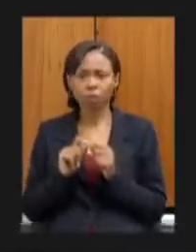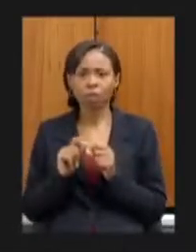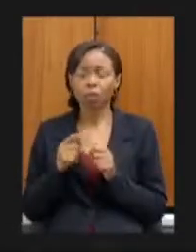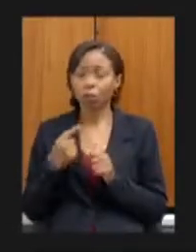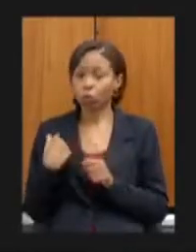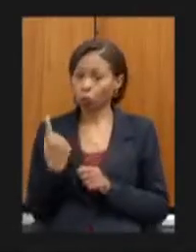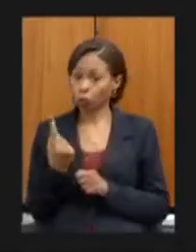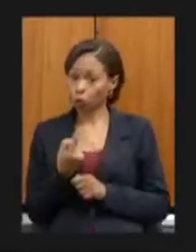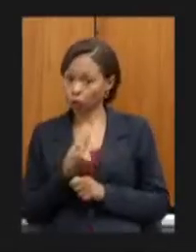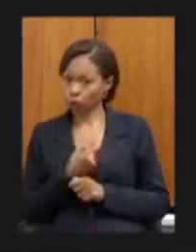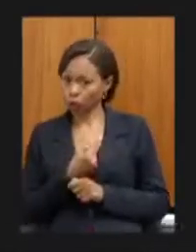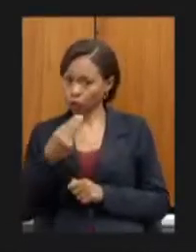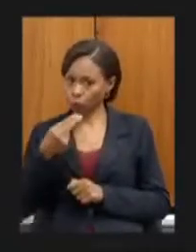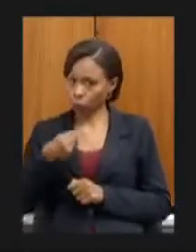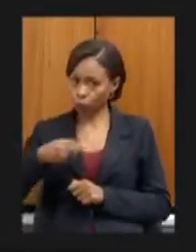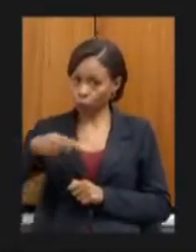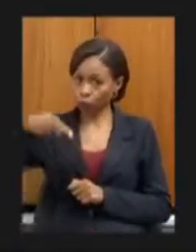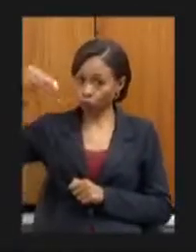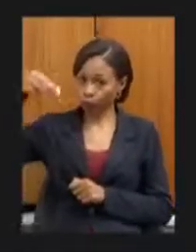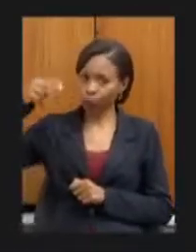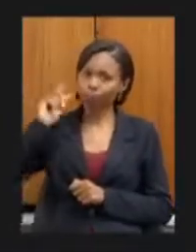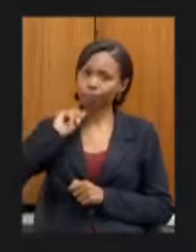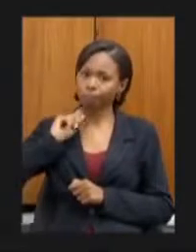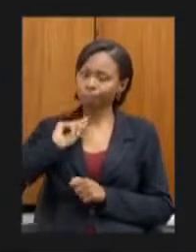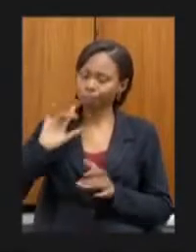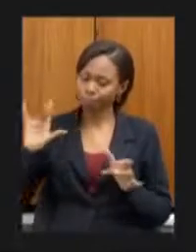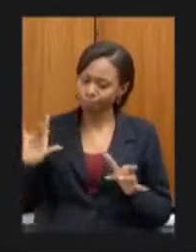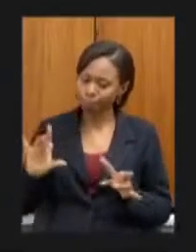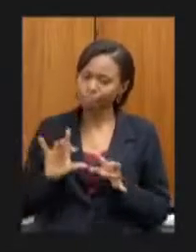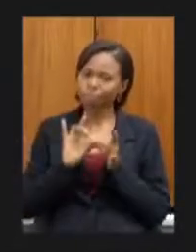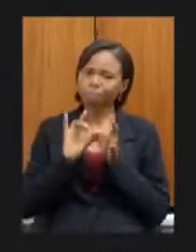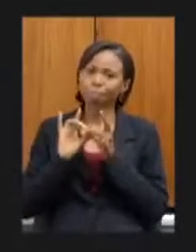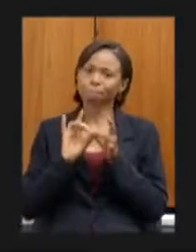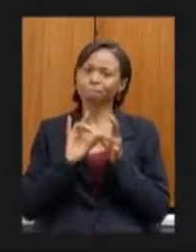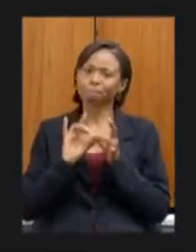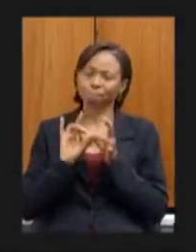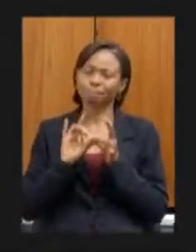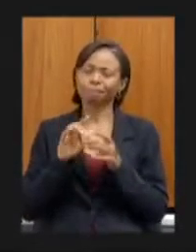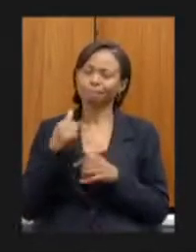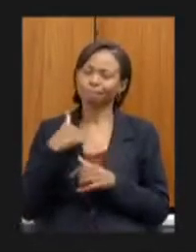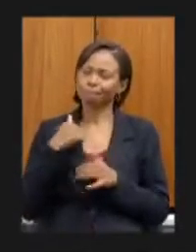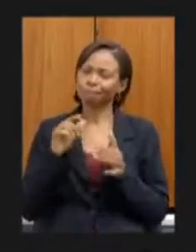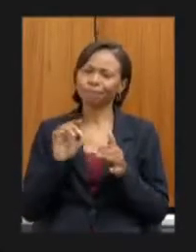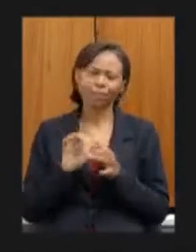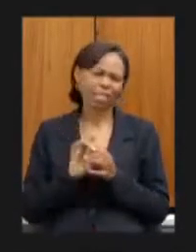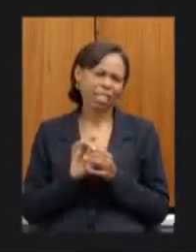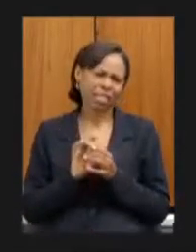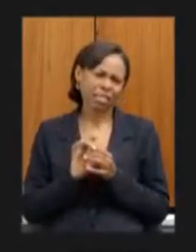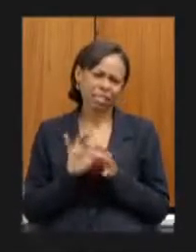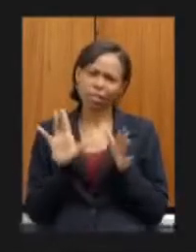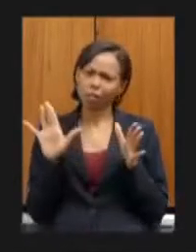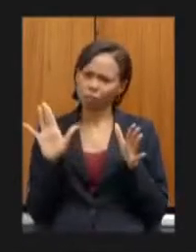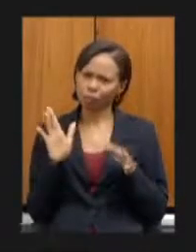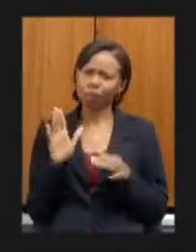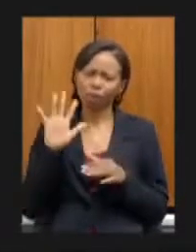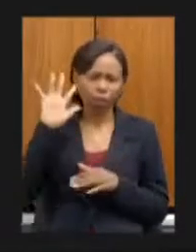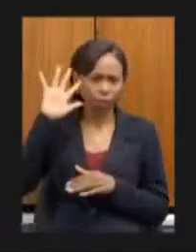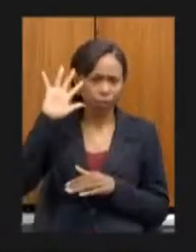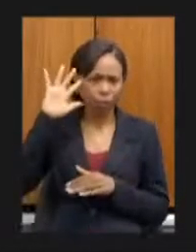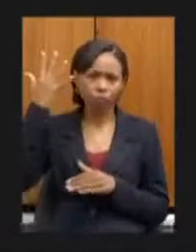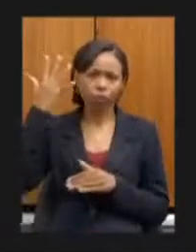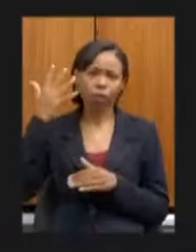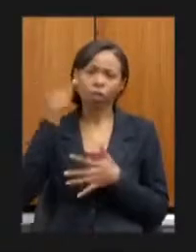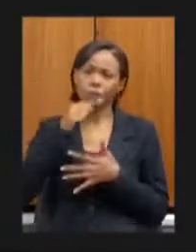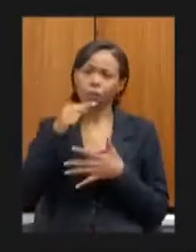minas estamos unidos e eu queria me colocar mais uma vez à disposição para resolver os assuntos que